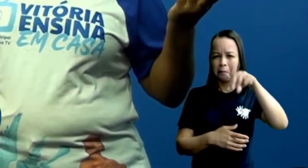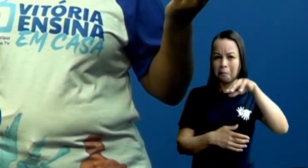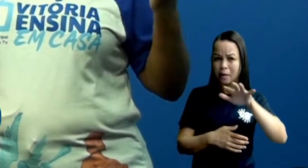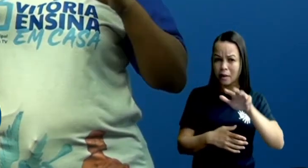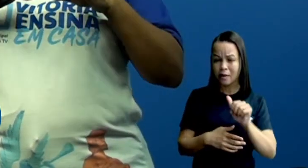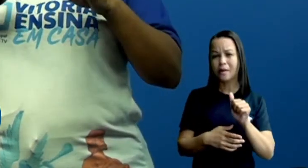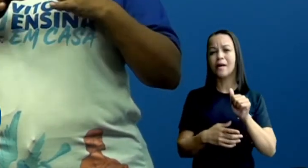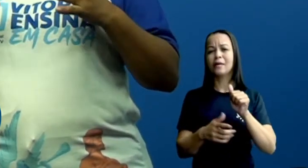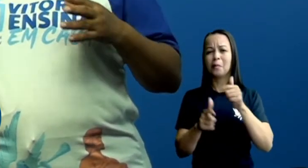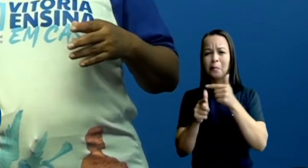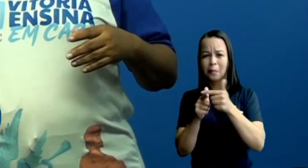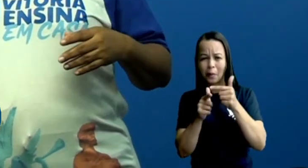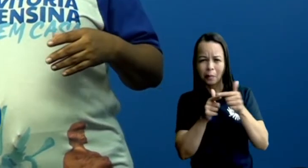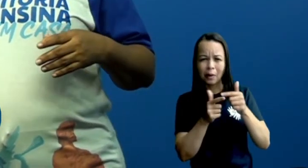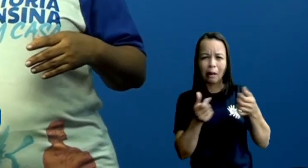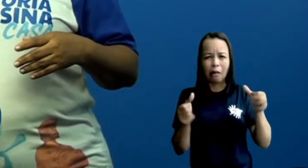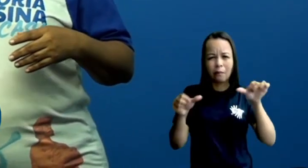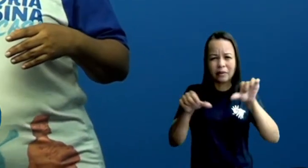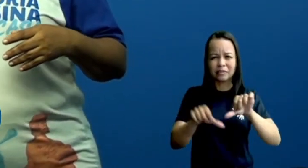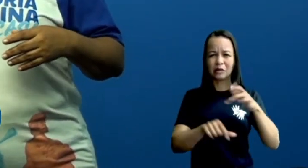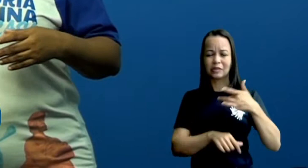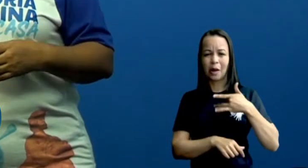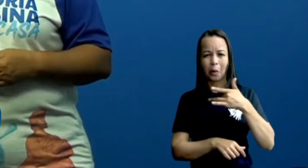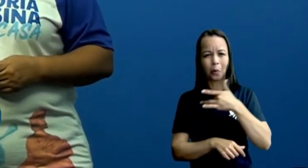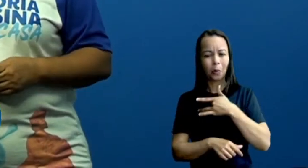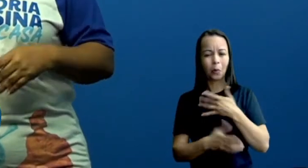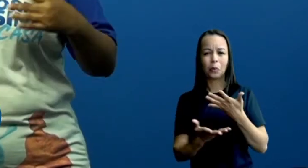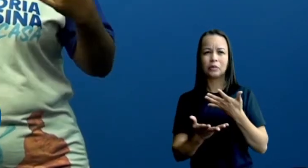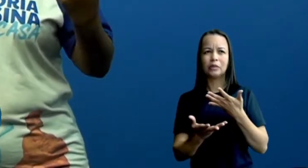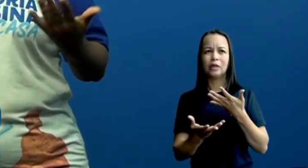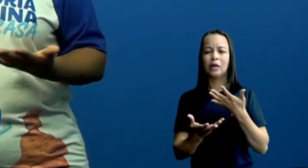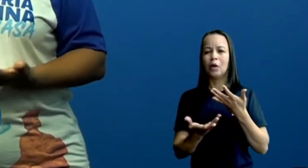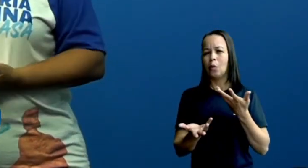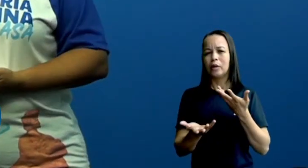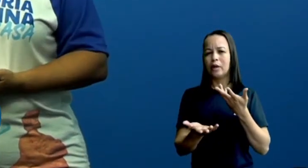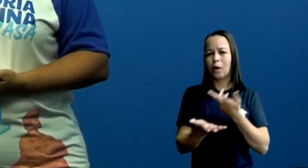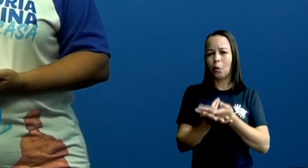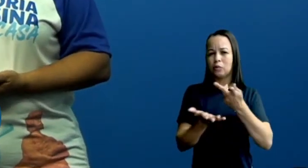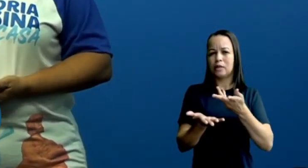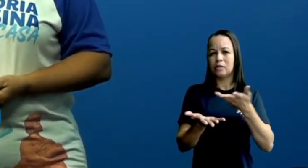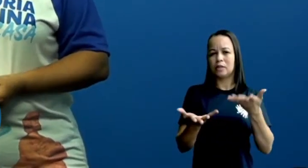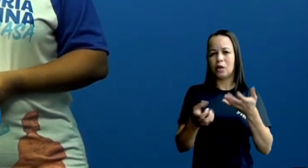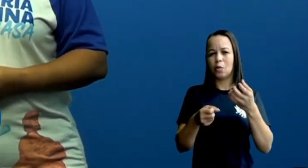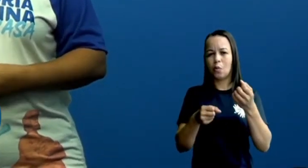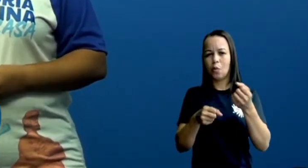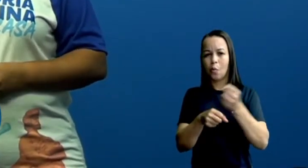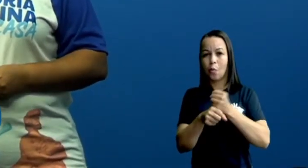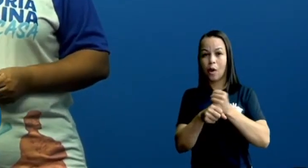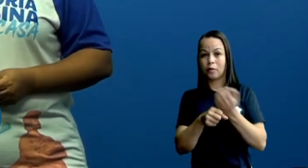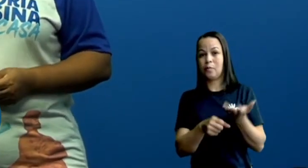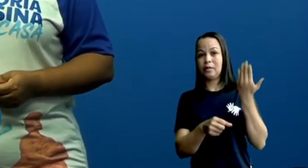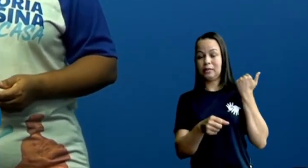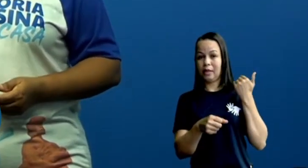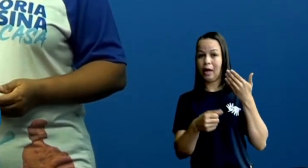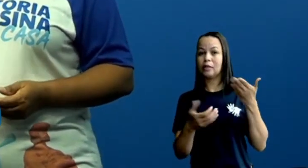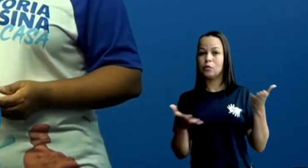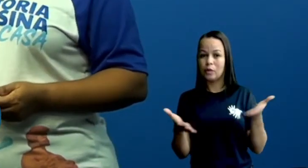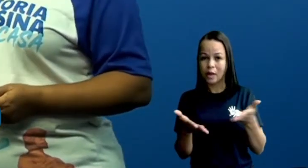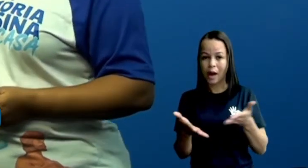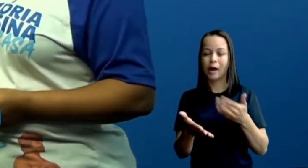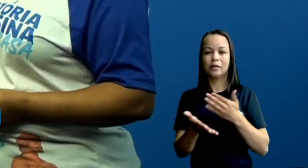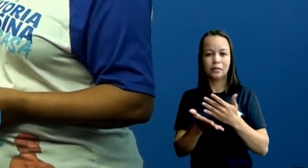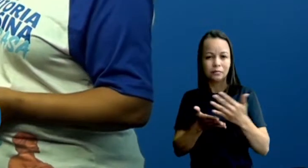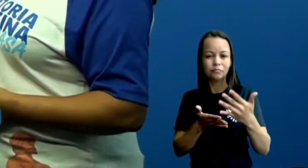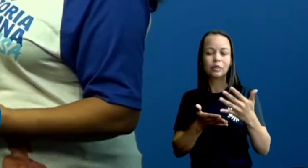parecida, como aconteceu do ano passado desse ano, que ainda estamos invenciando? O que é que vocês acham? Vamos ver?